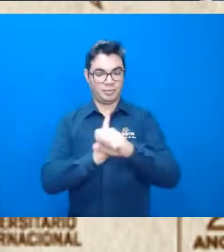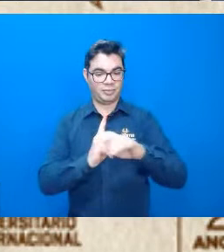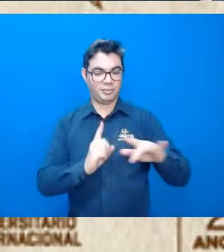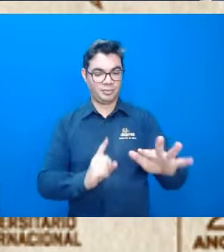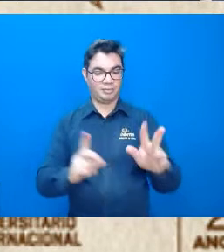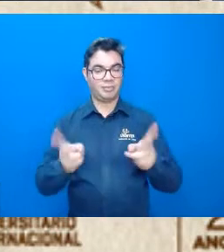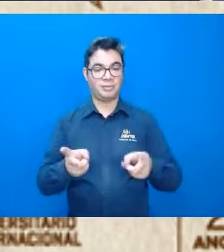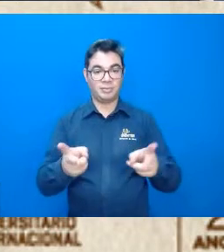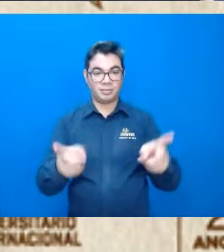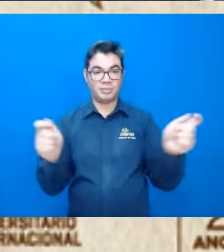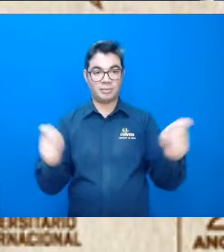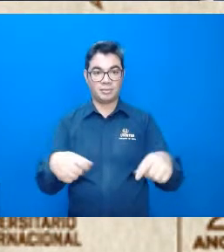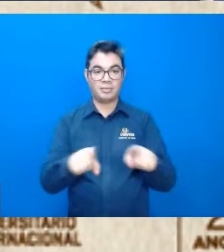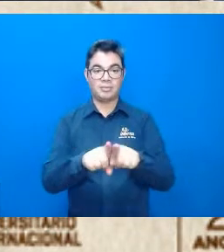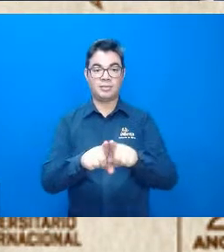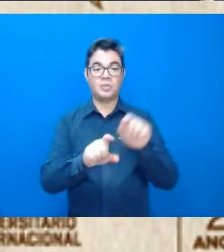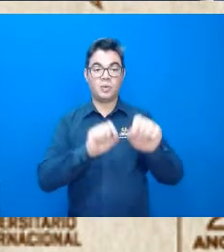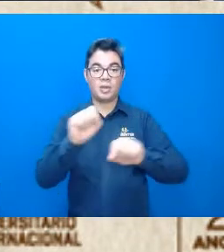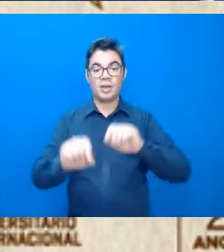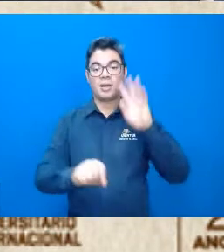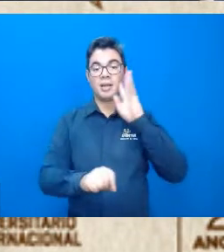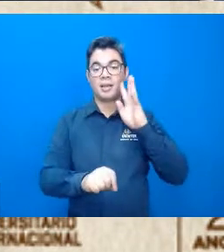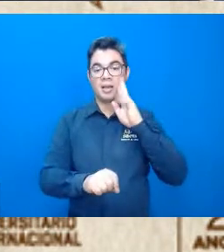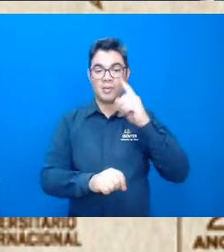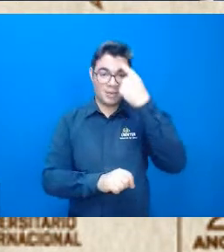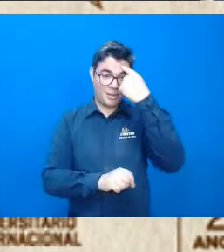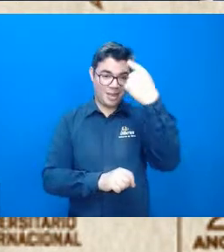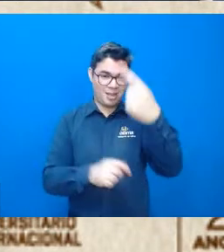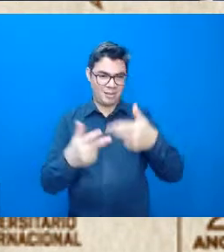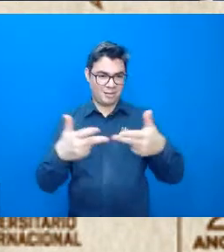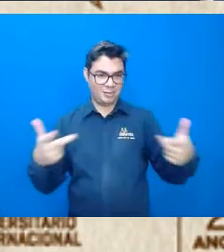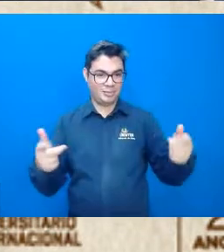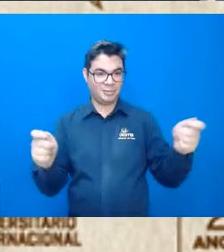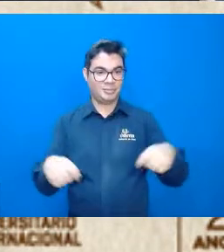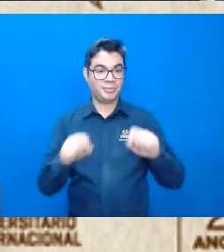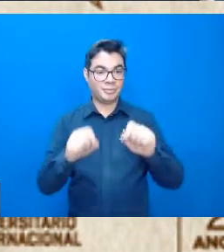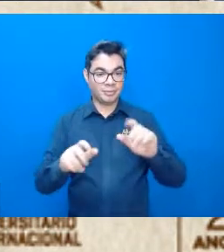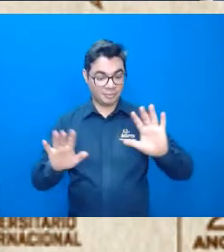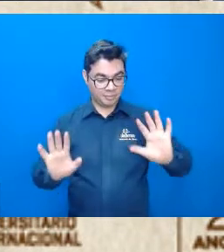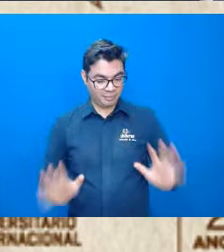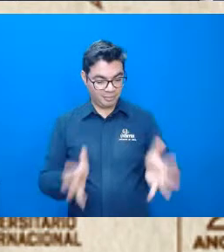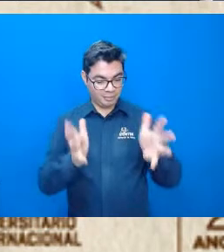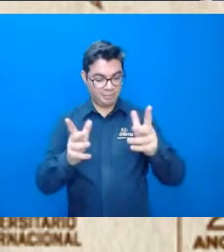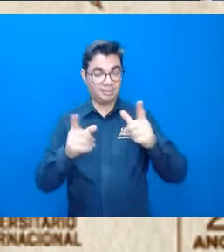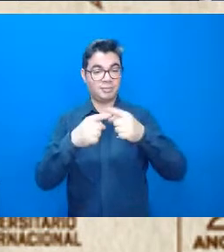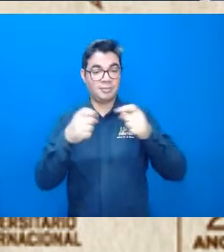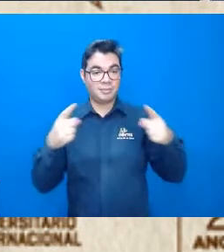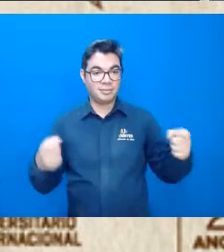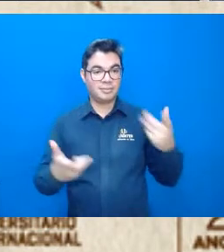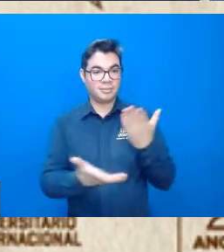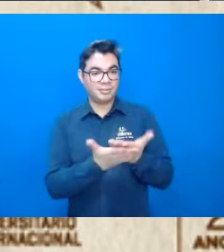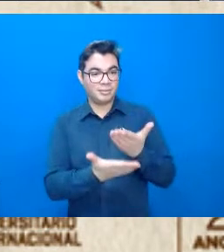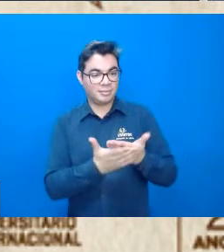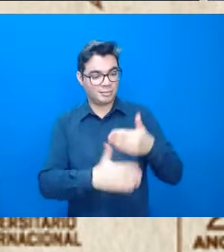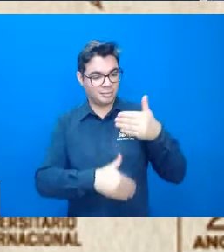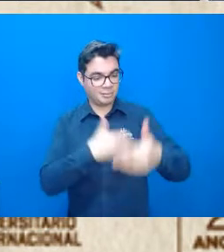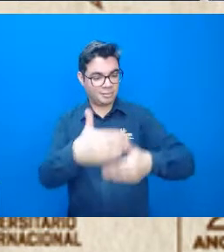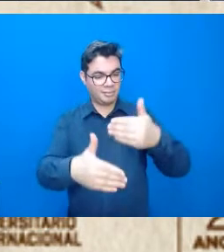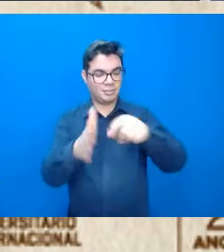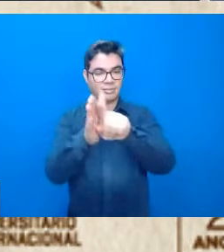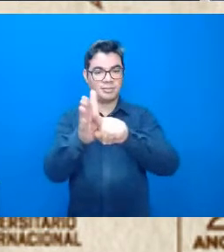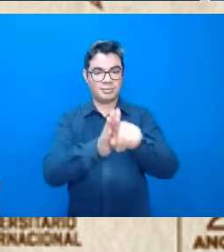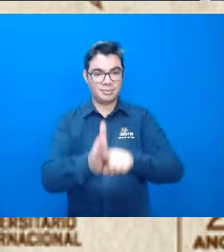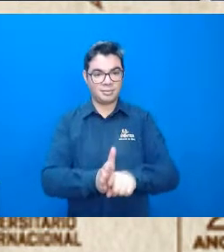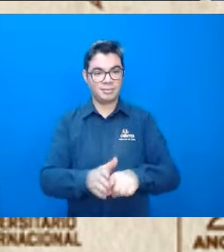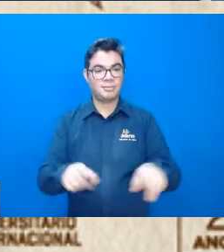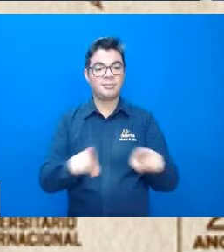aspectos. E é muito legal levar as ideias que motivaram os cientistas atuais a desenvolverem suas pesquisas. E